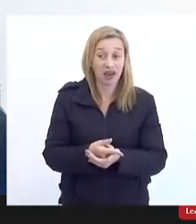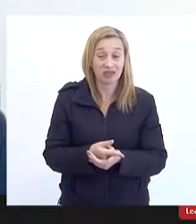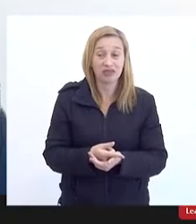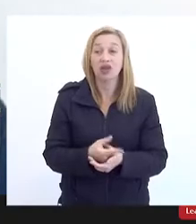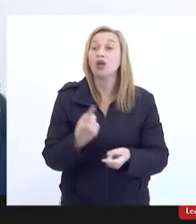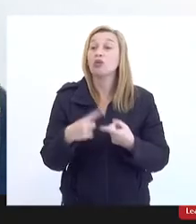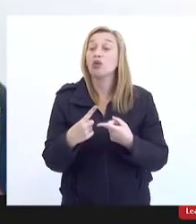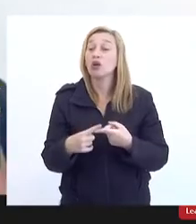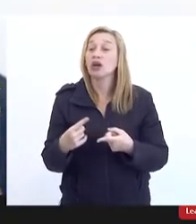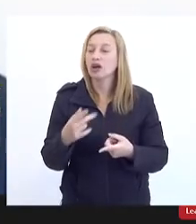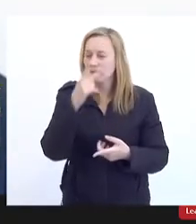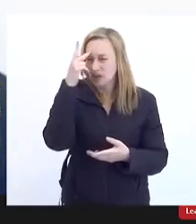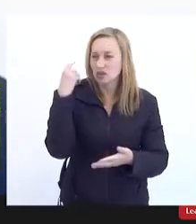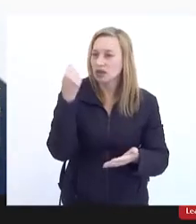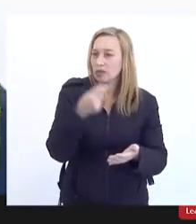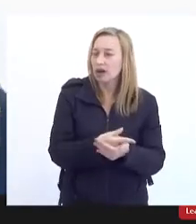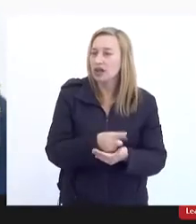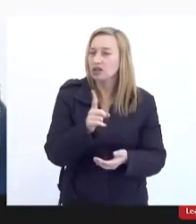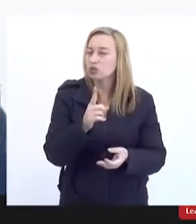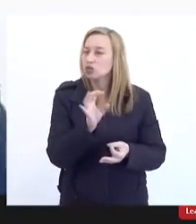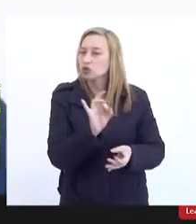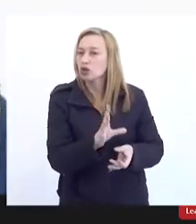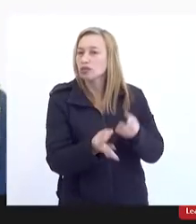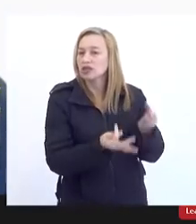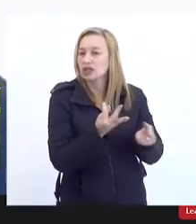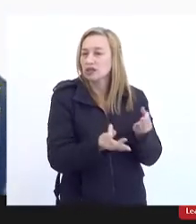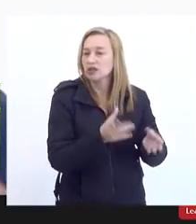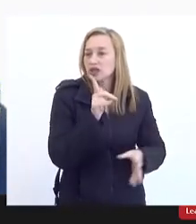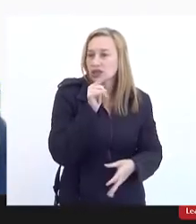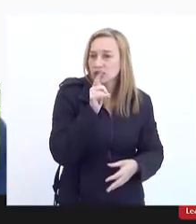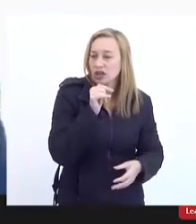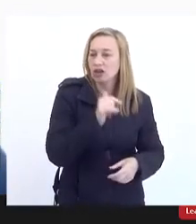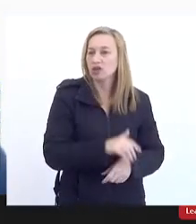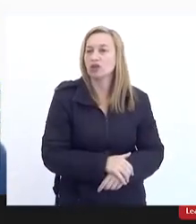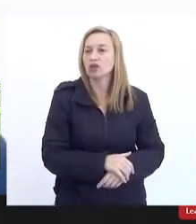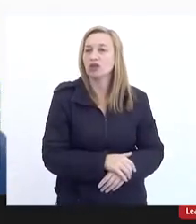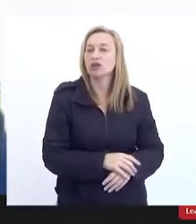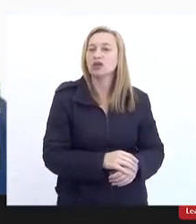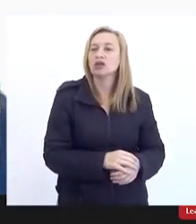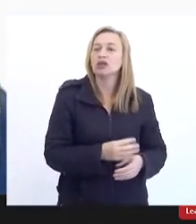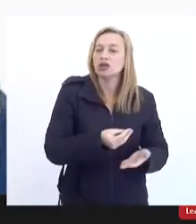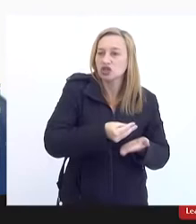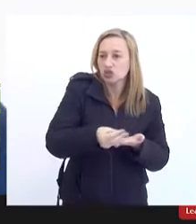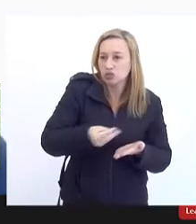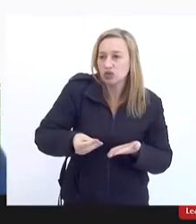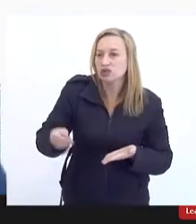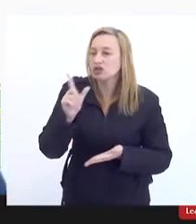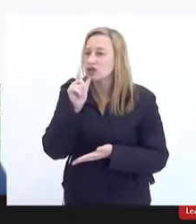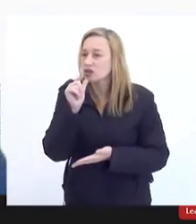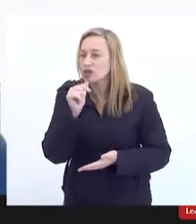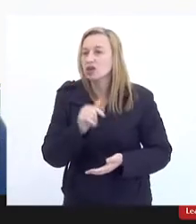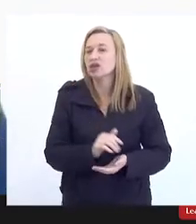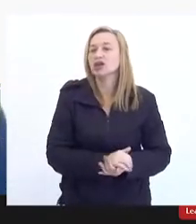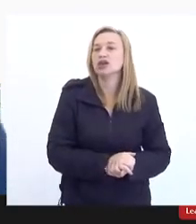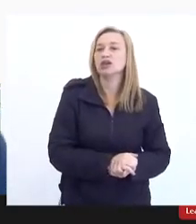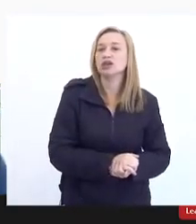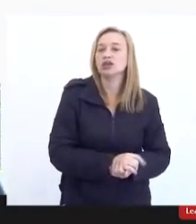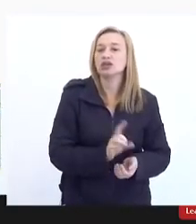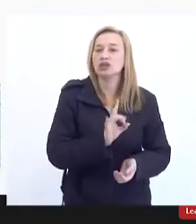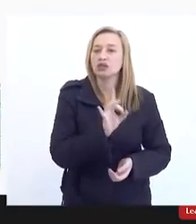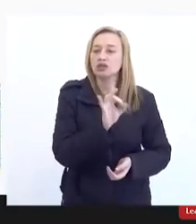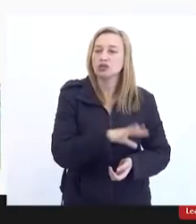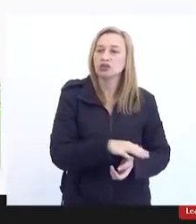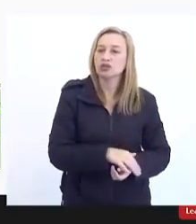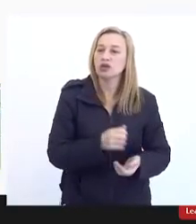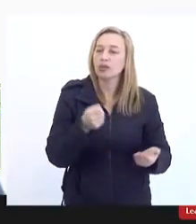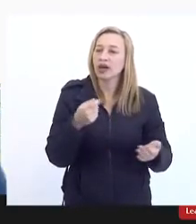está pagando não só pelo tratamento da água pelo tratamento e distribuição da água pelo tratamento e distribuição de esgoto não só está